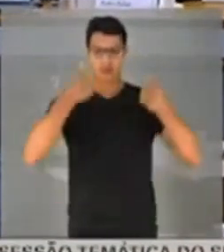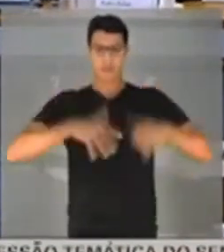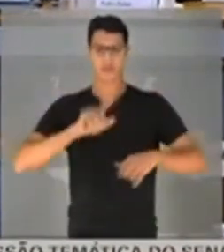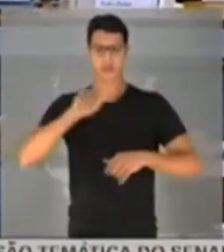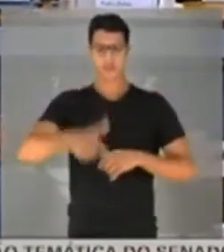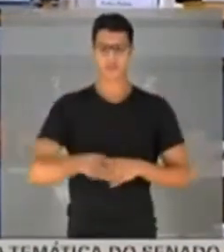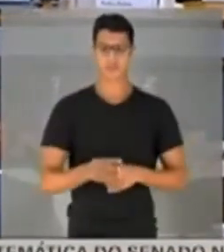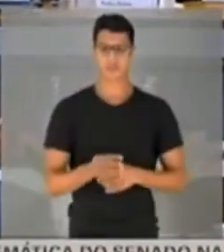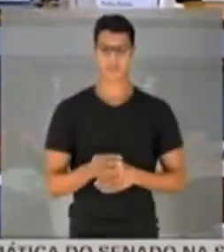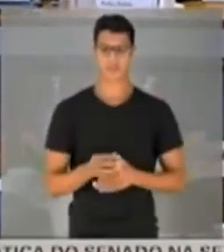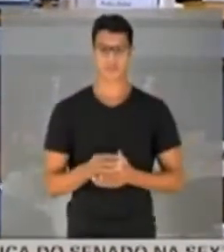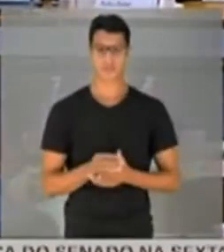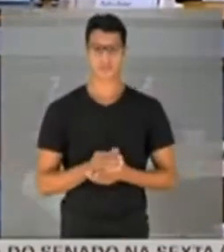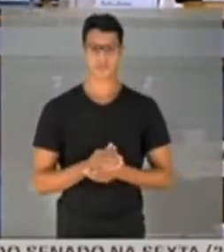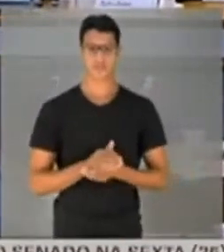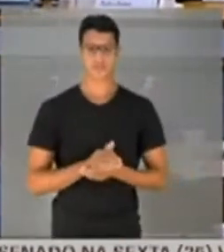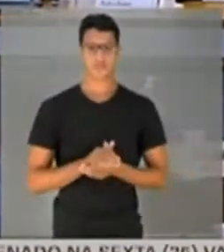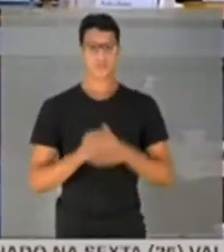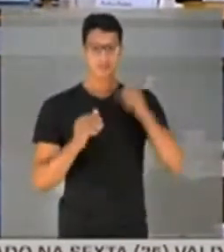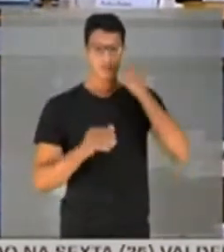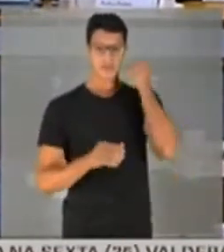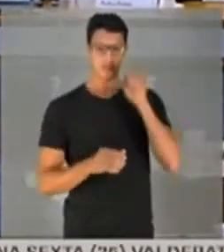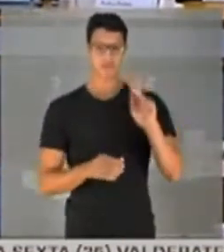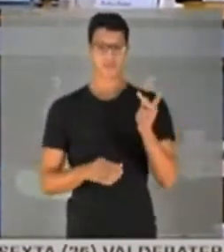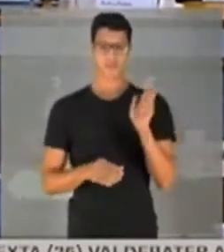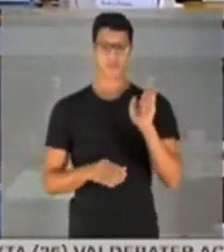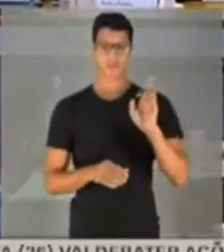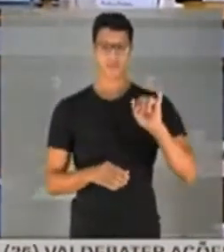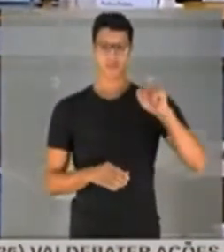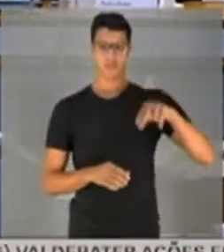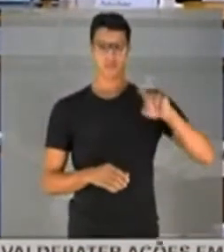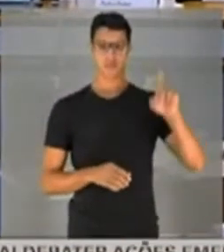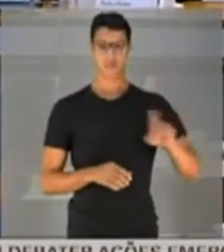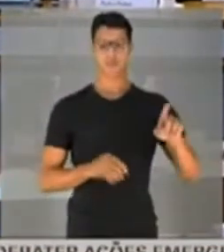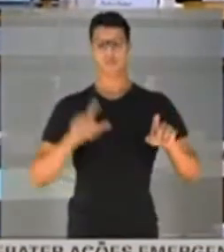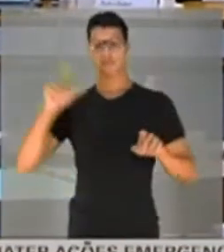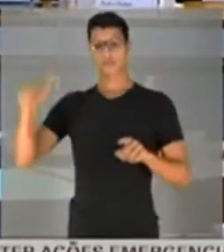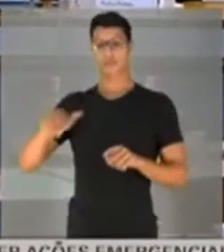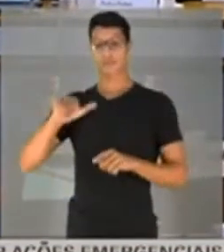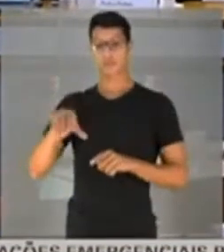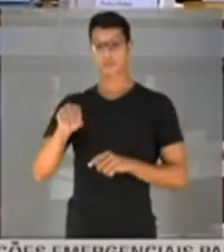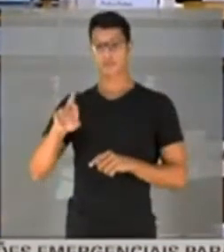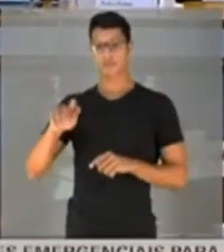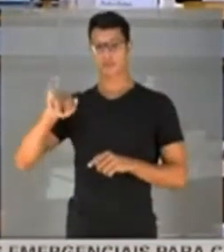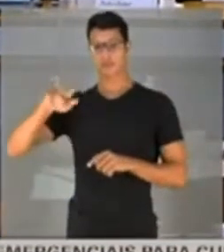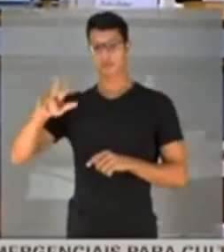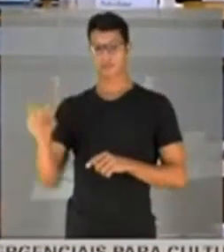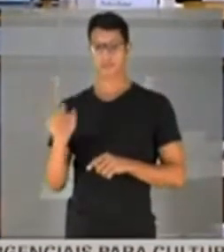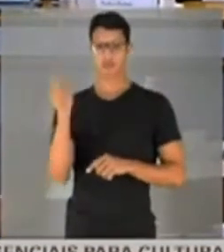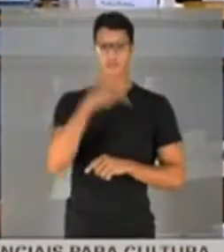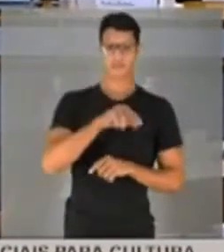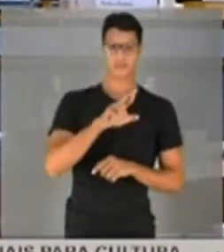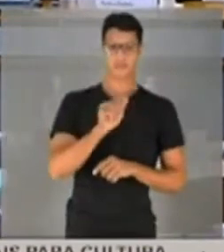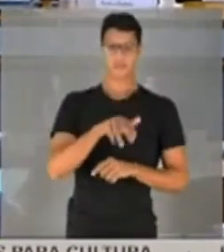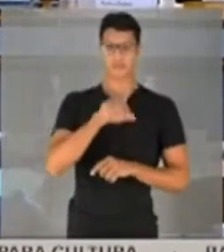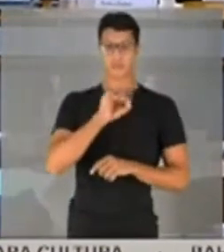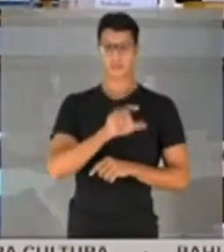depois. Presidente, por O senador Luiz Carlos Reis, antes do senador Jorginho, tem o senador Randolfe.